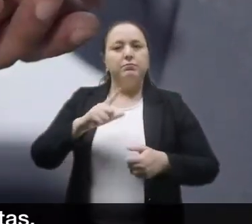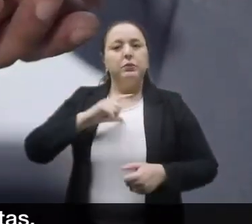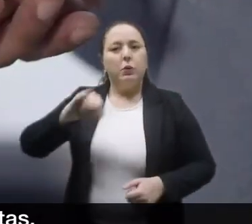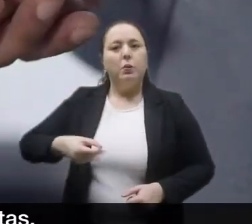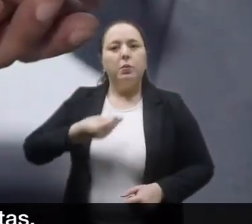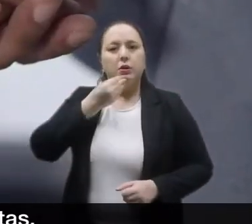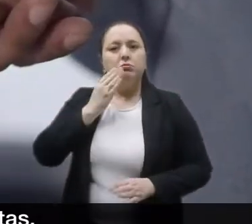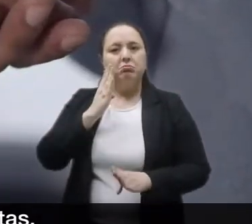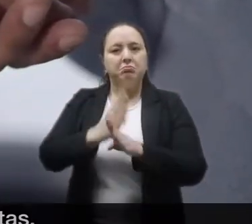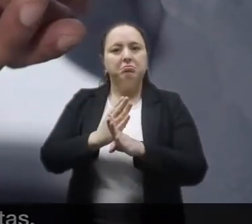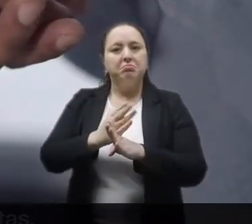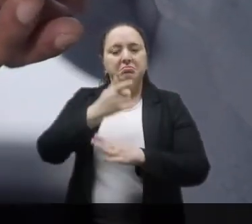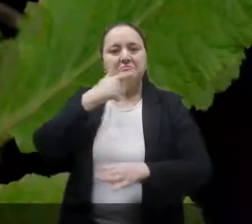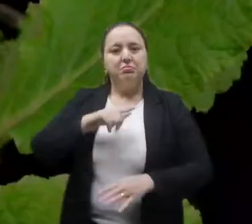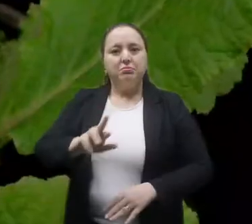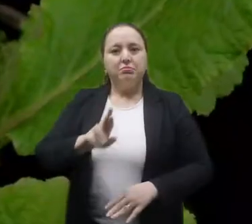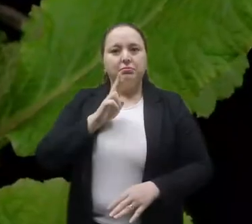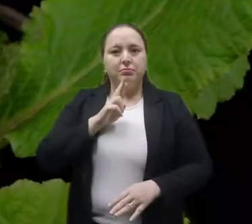de encontrar respostas.